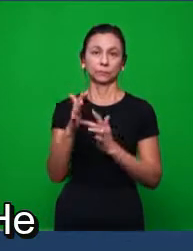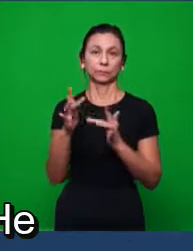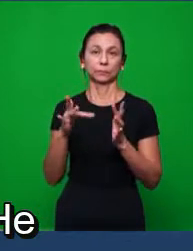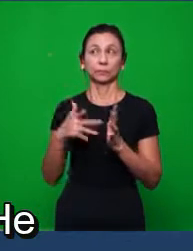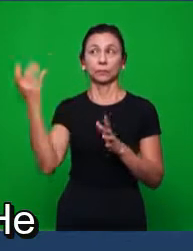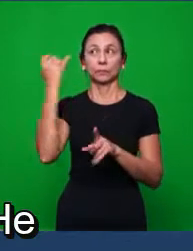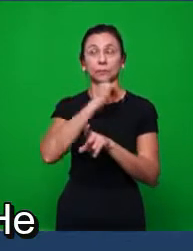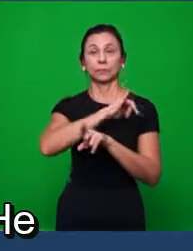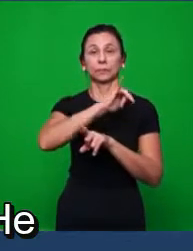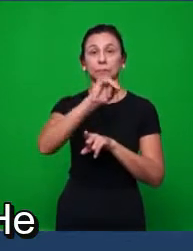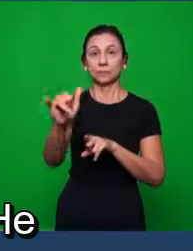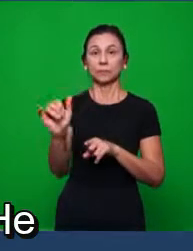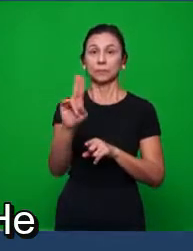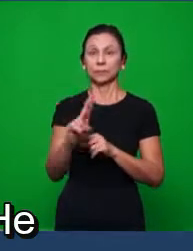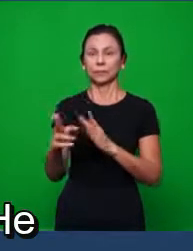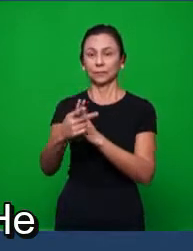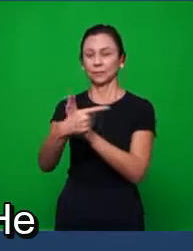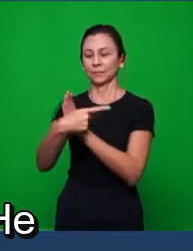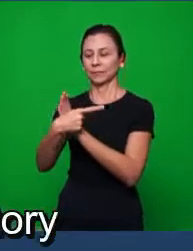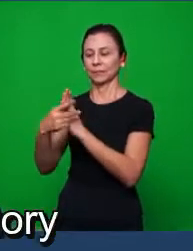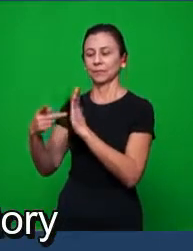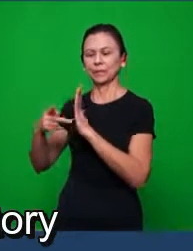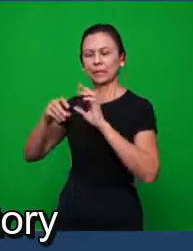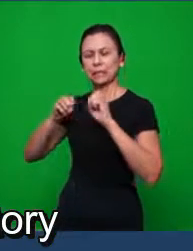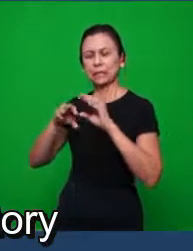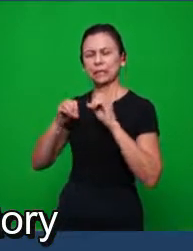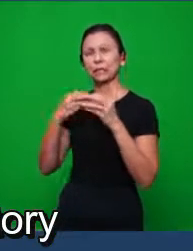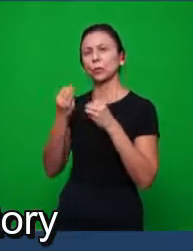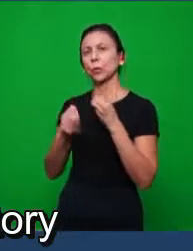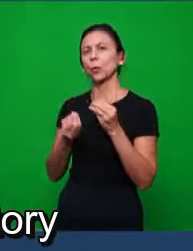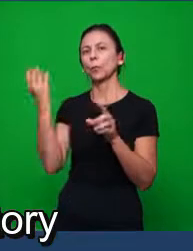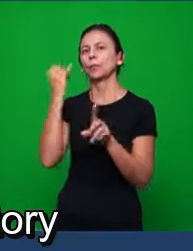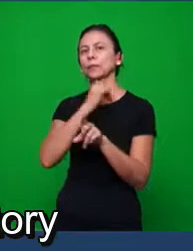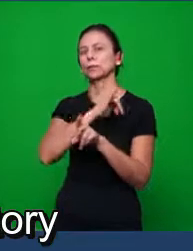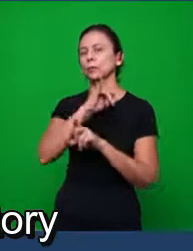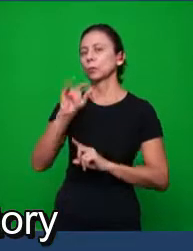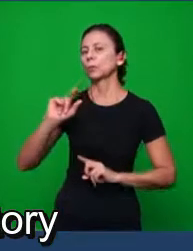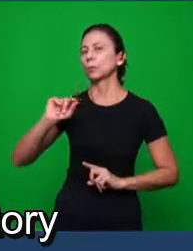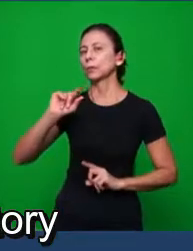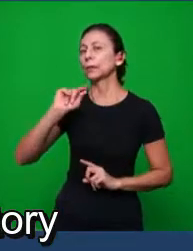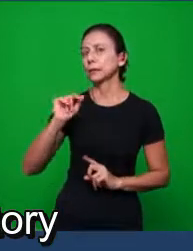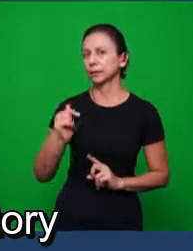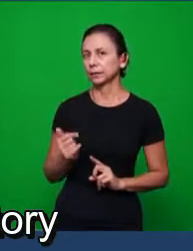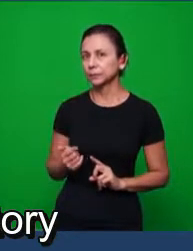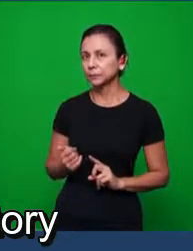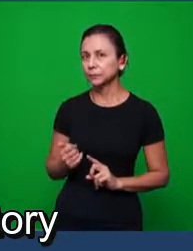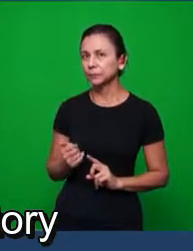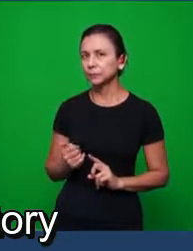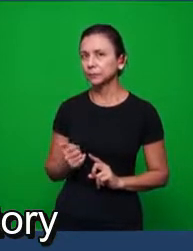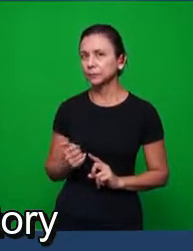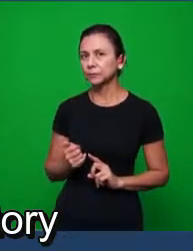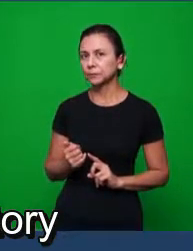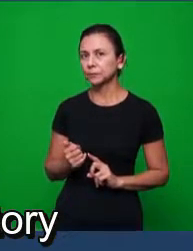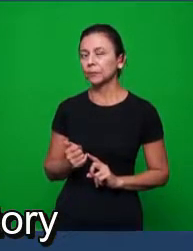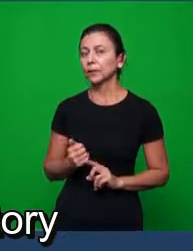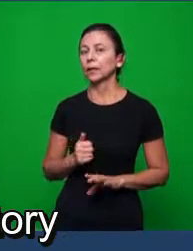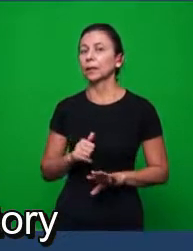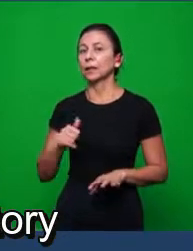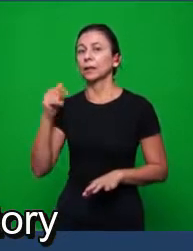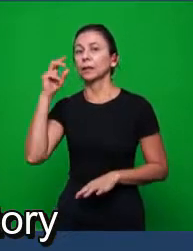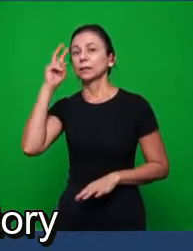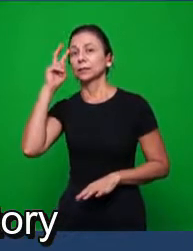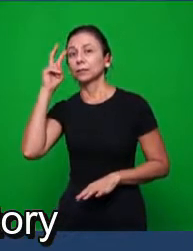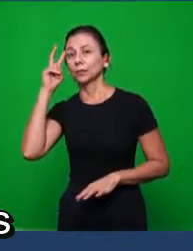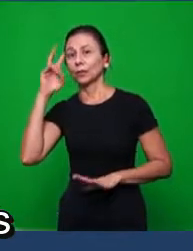através das parábolas? O que ele profetizou? Jesus profetizou a história